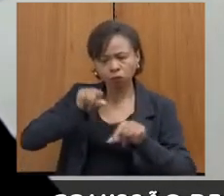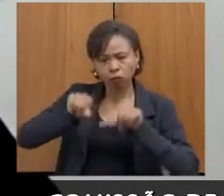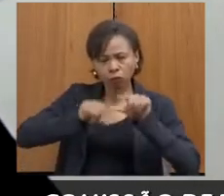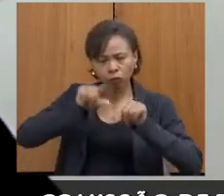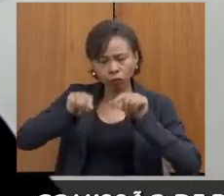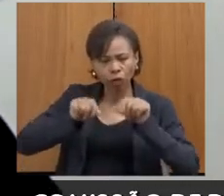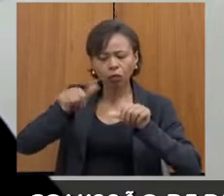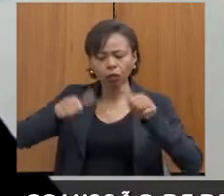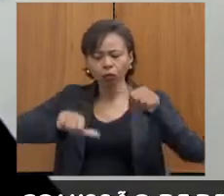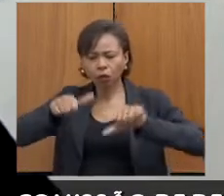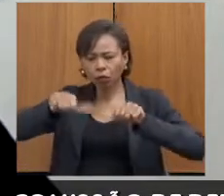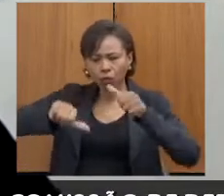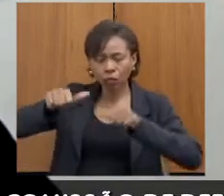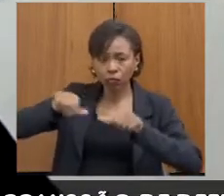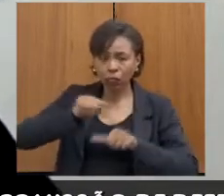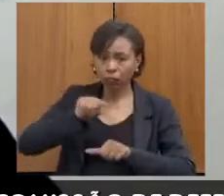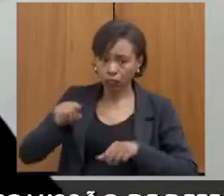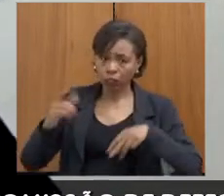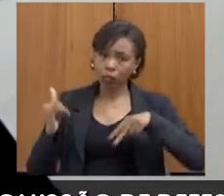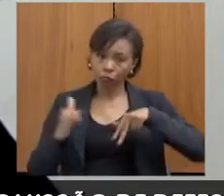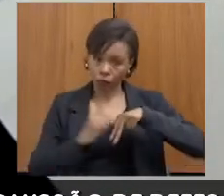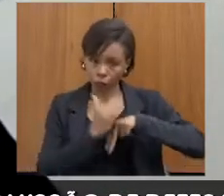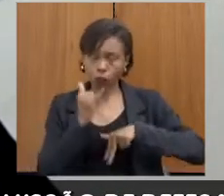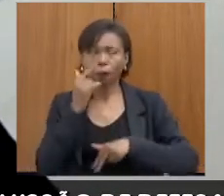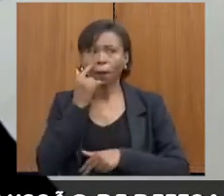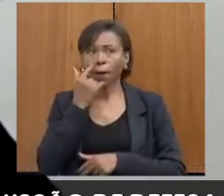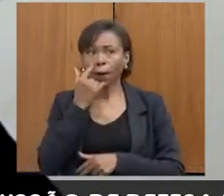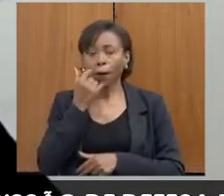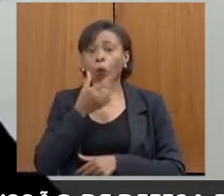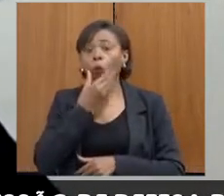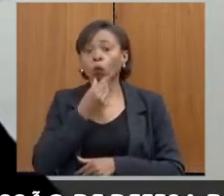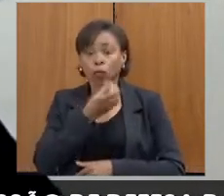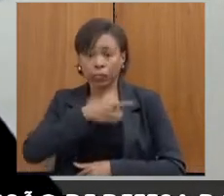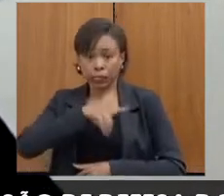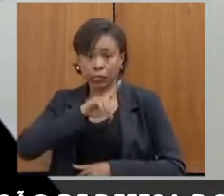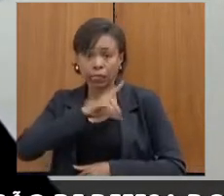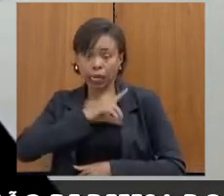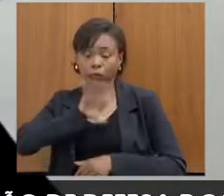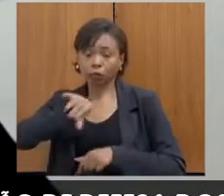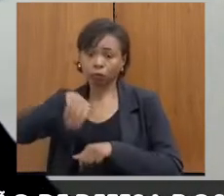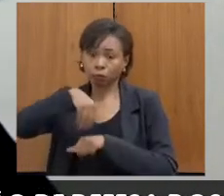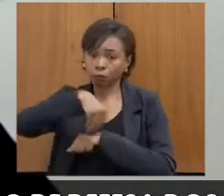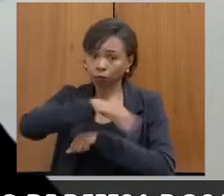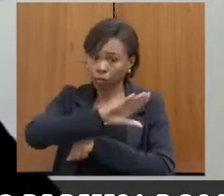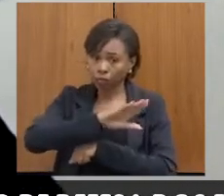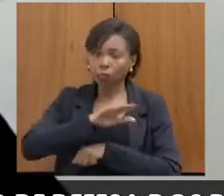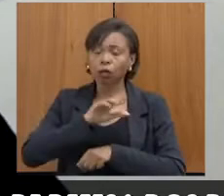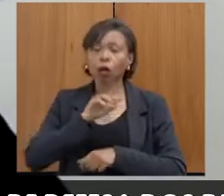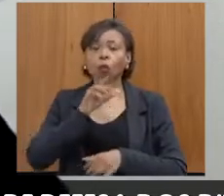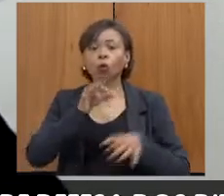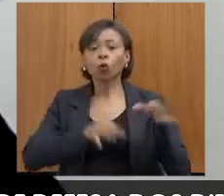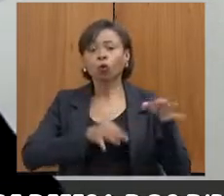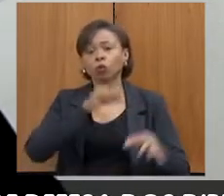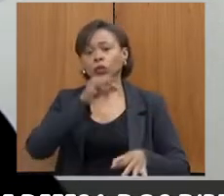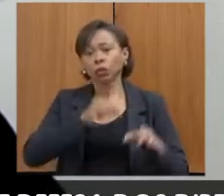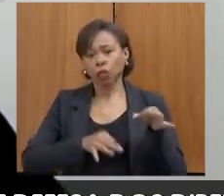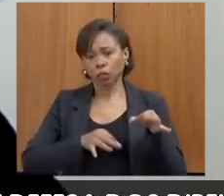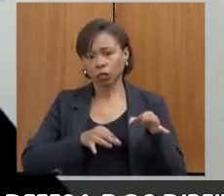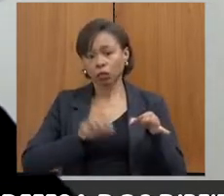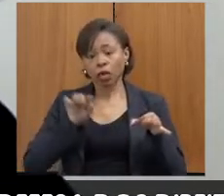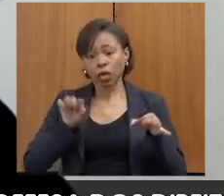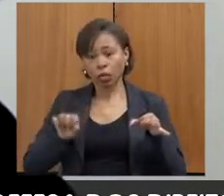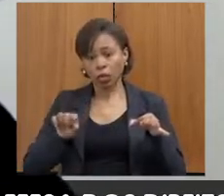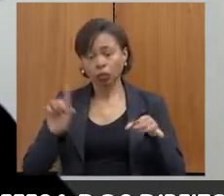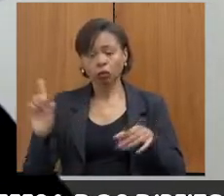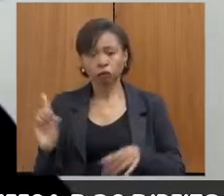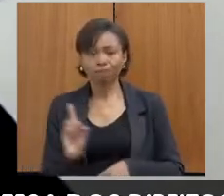com relação às vítimas, o delegado já despacha e é encaminhado para o cartório a vítima para a oitiva e